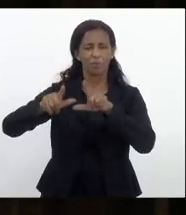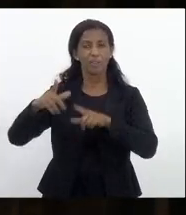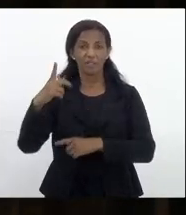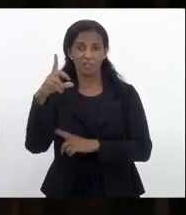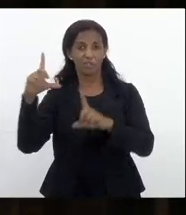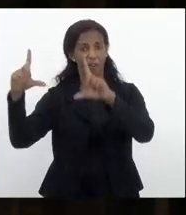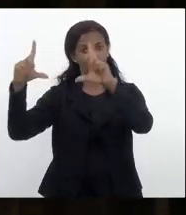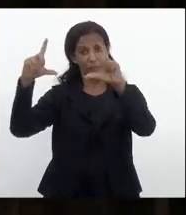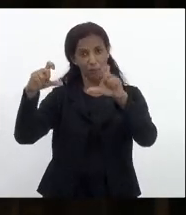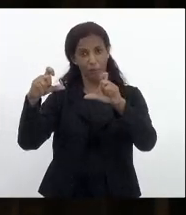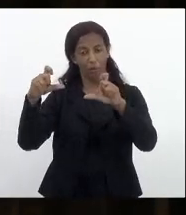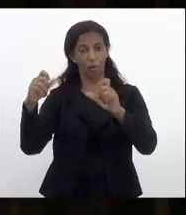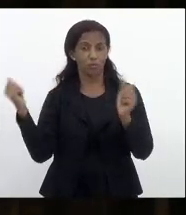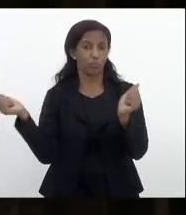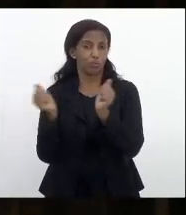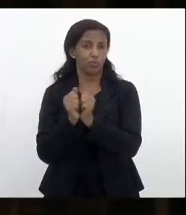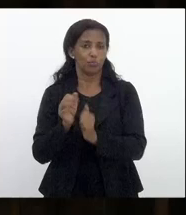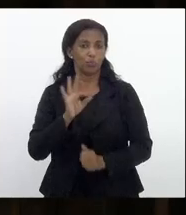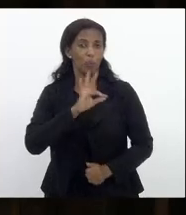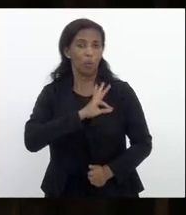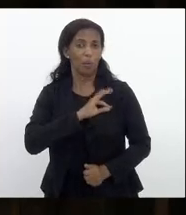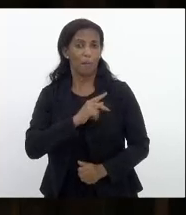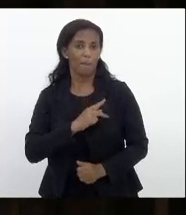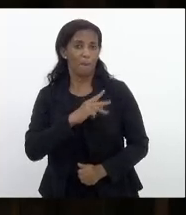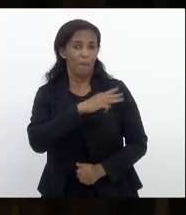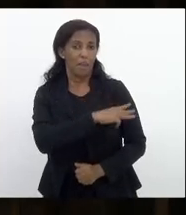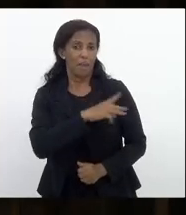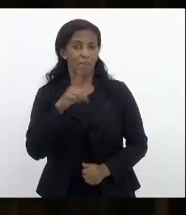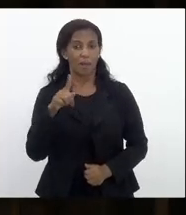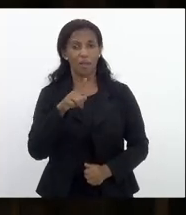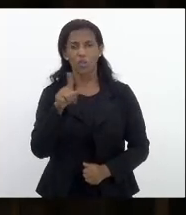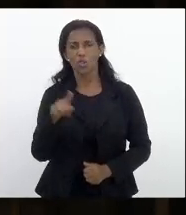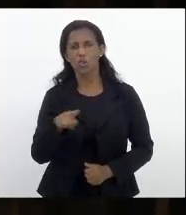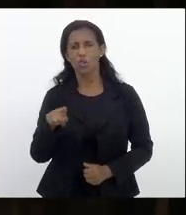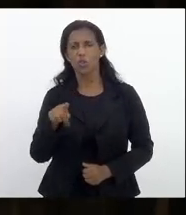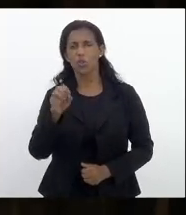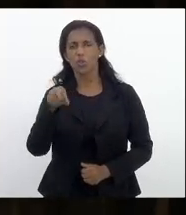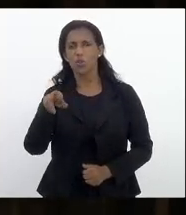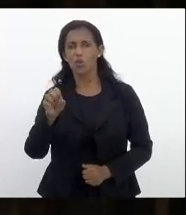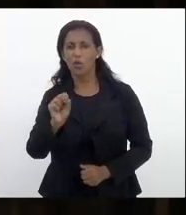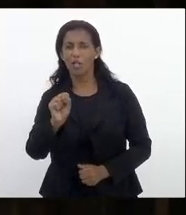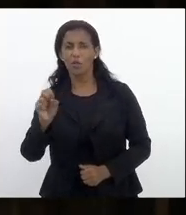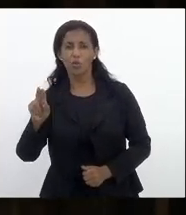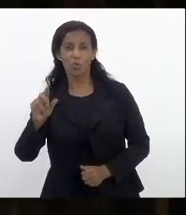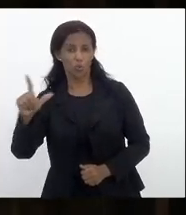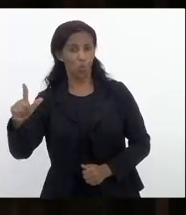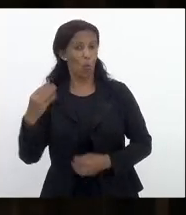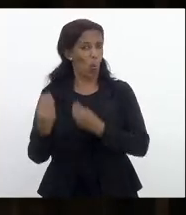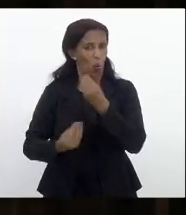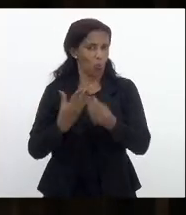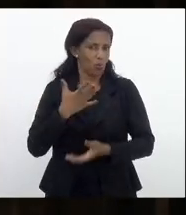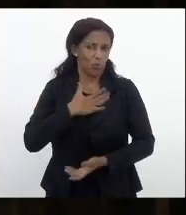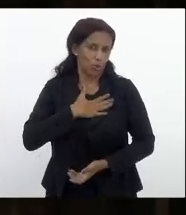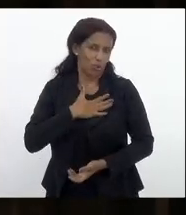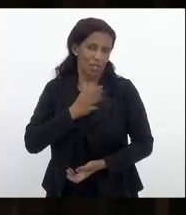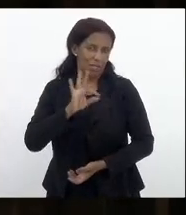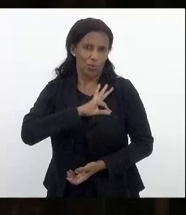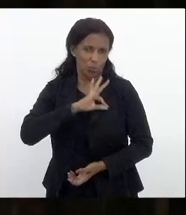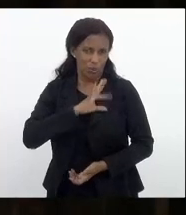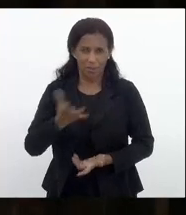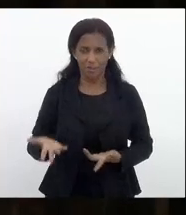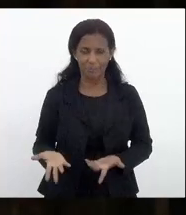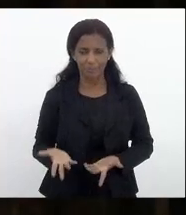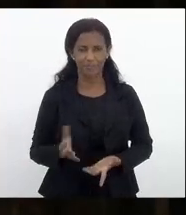foto com policiais militares na zona sul como se ele gostasse muito de policial militar ou de qualquer outra polícia